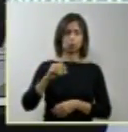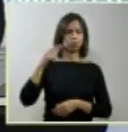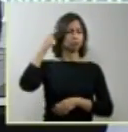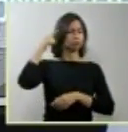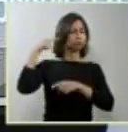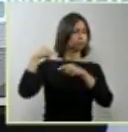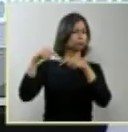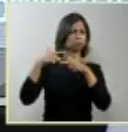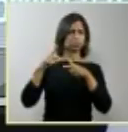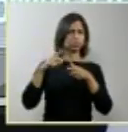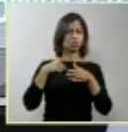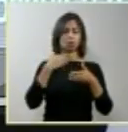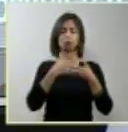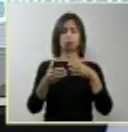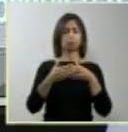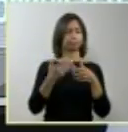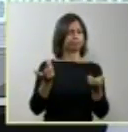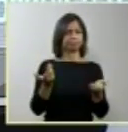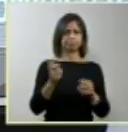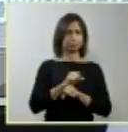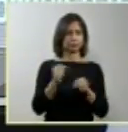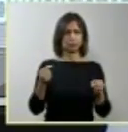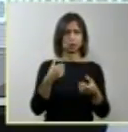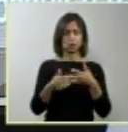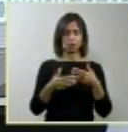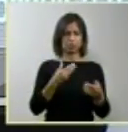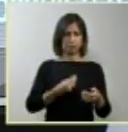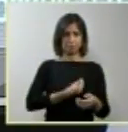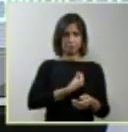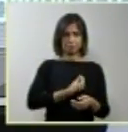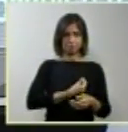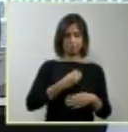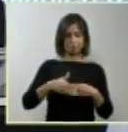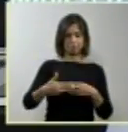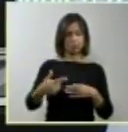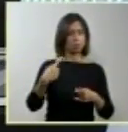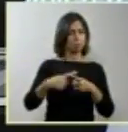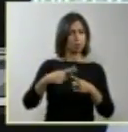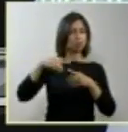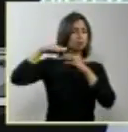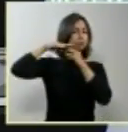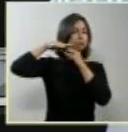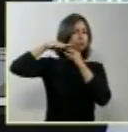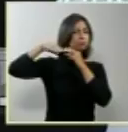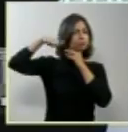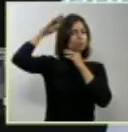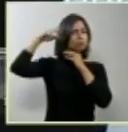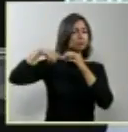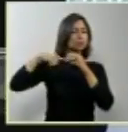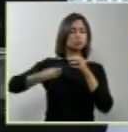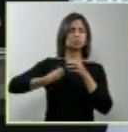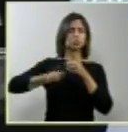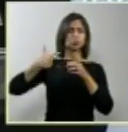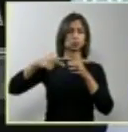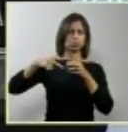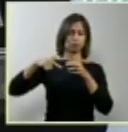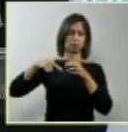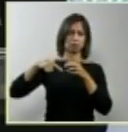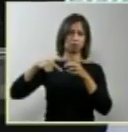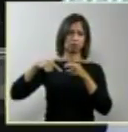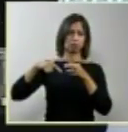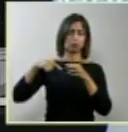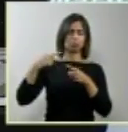qualquer possibilidade de sobrevida por não possuir a parte vital do